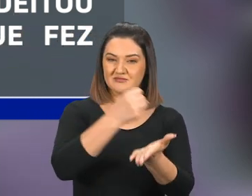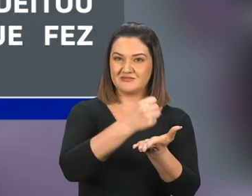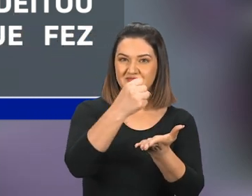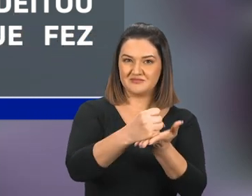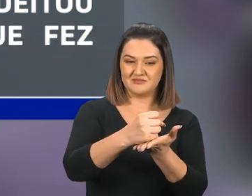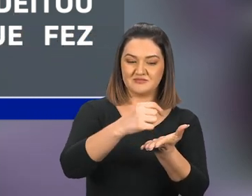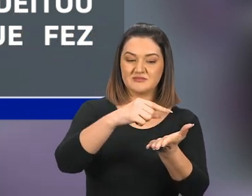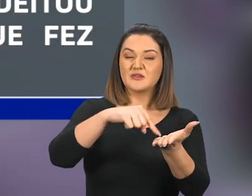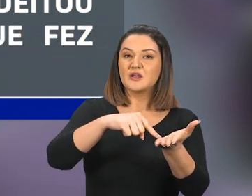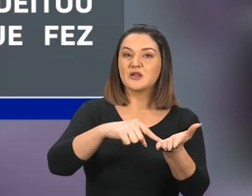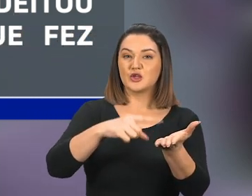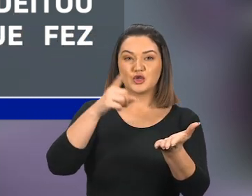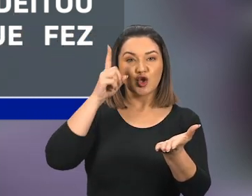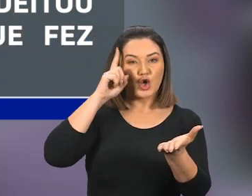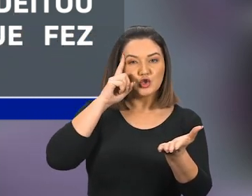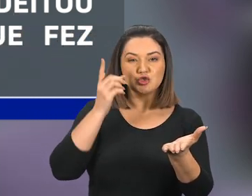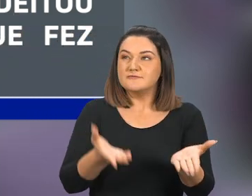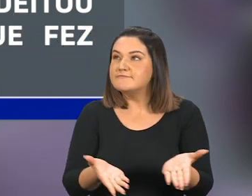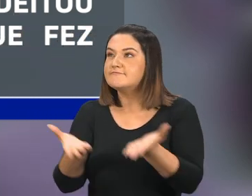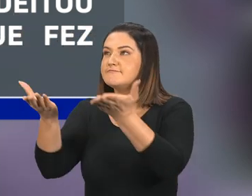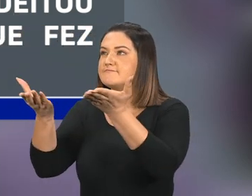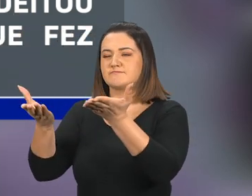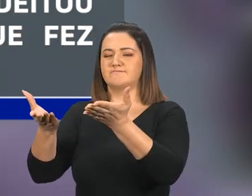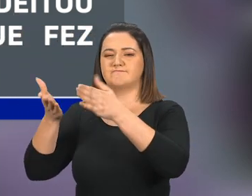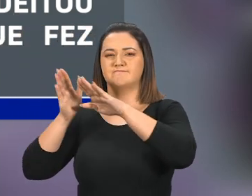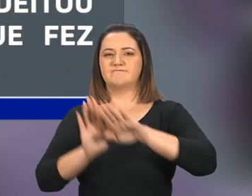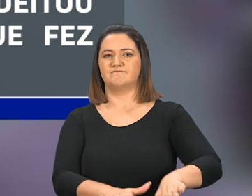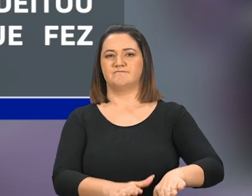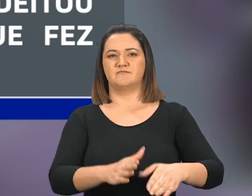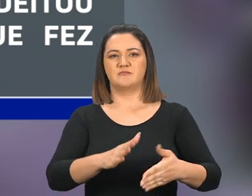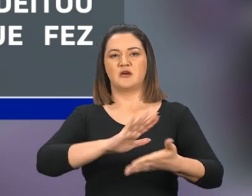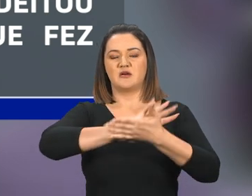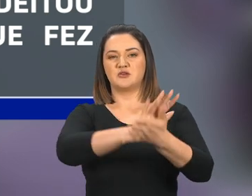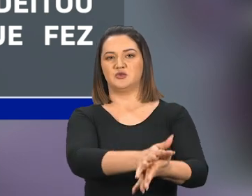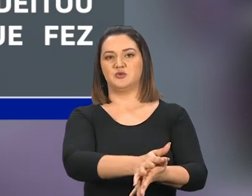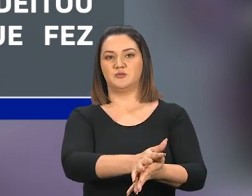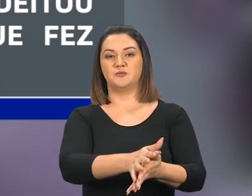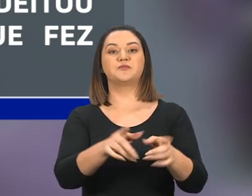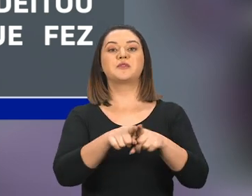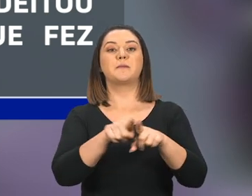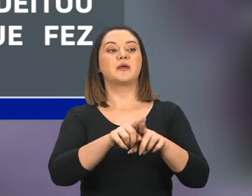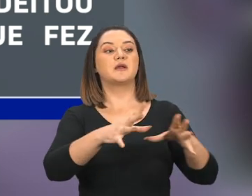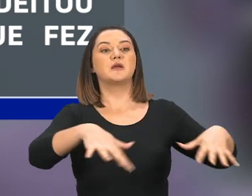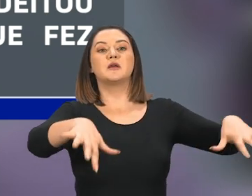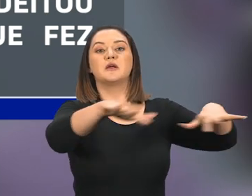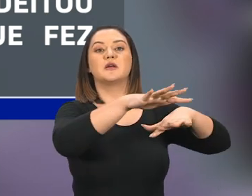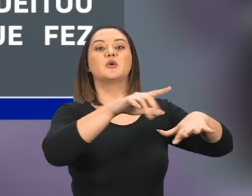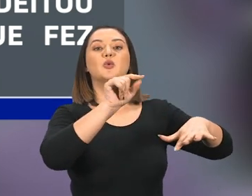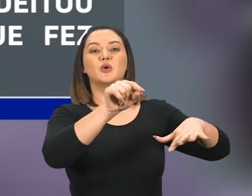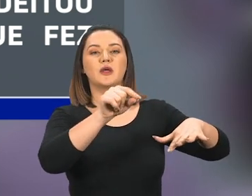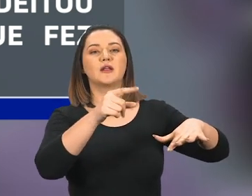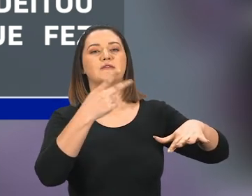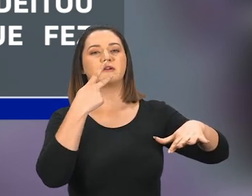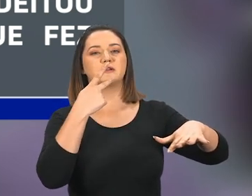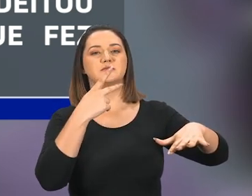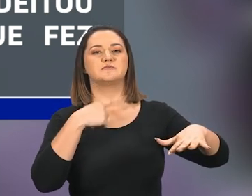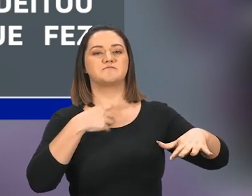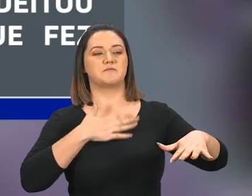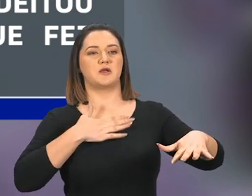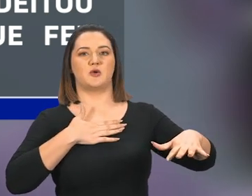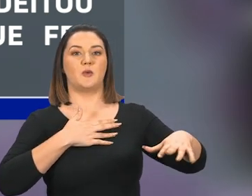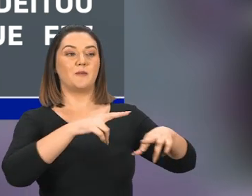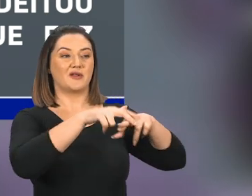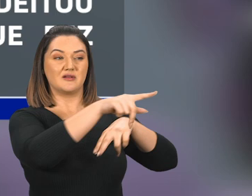santuário, Foi deitado abaixo. Verso 12, O exército lhe foi entregue, Com o sacrifício diário,